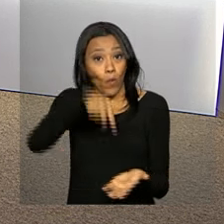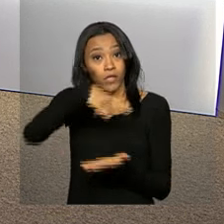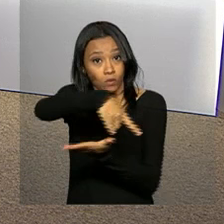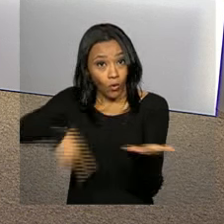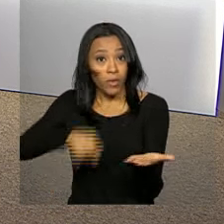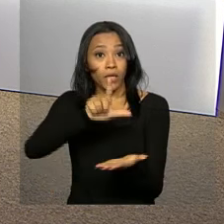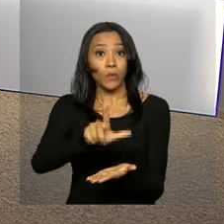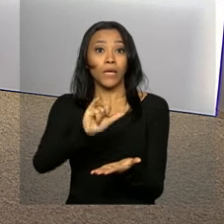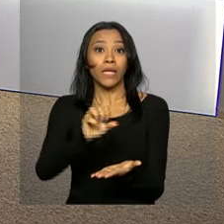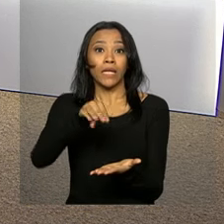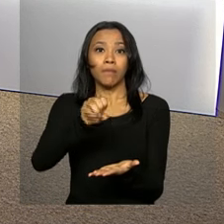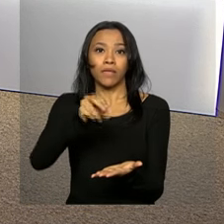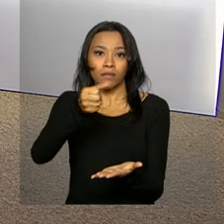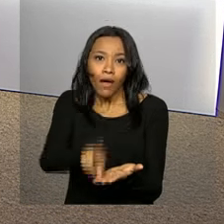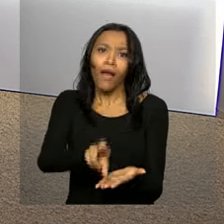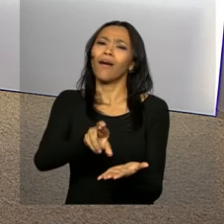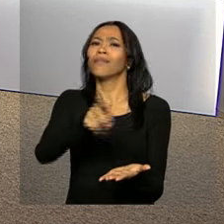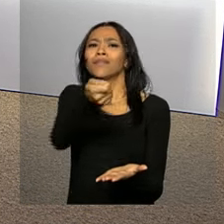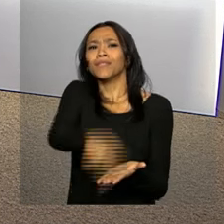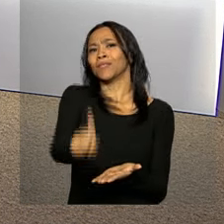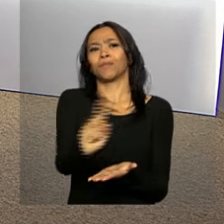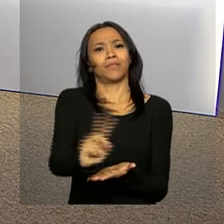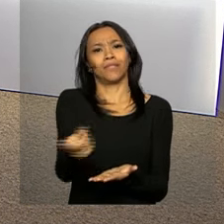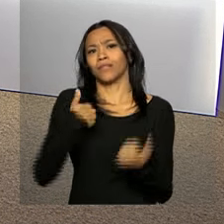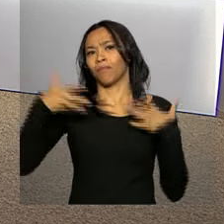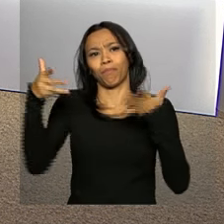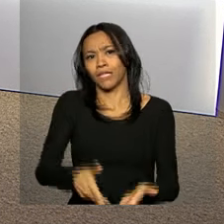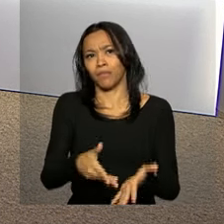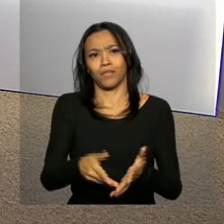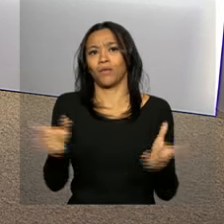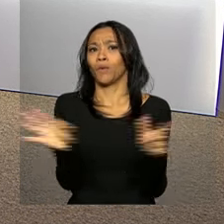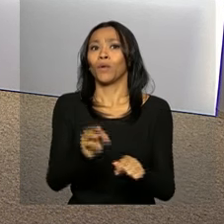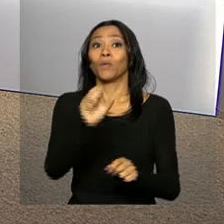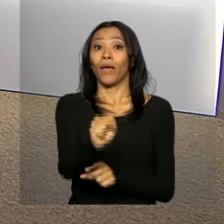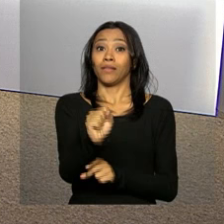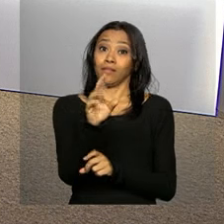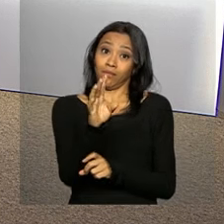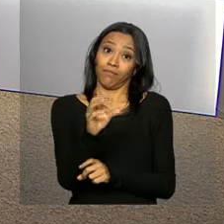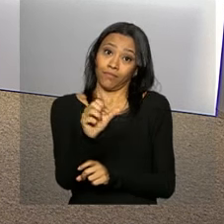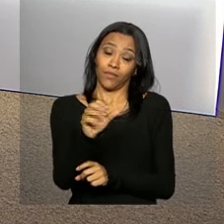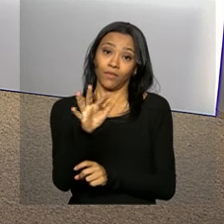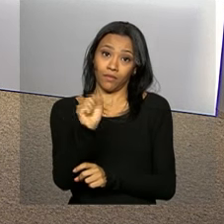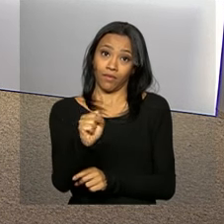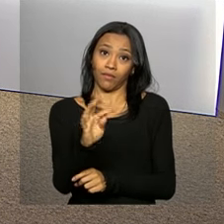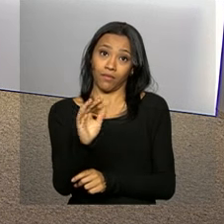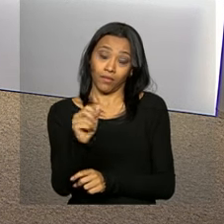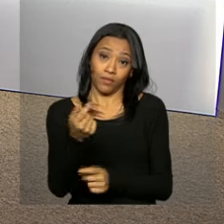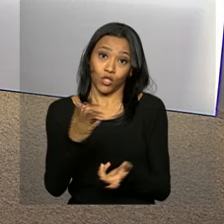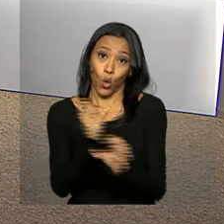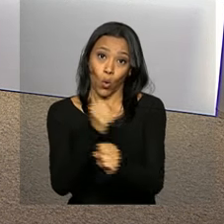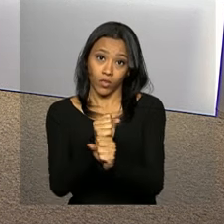concedida pelo ministro Gilmar Mendes, não é necessária a participação do Tribunal de Contas da União na assinatura desses